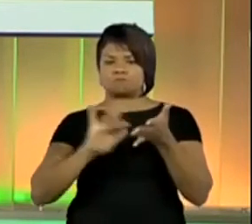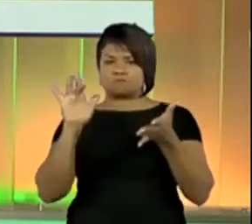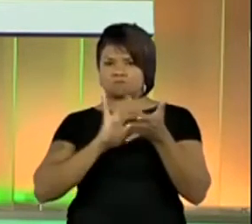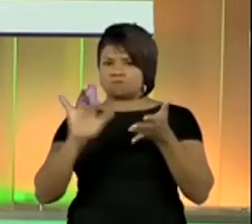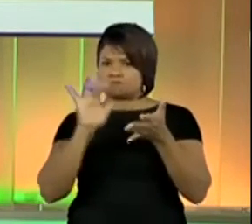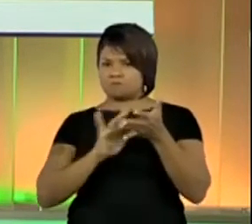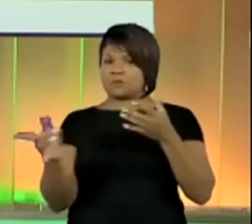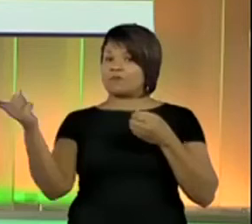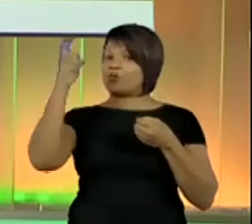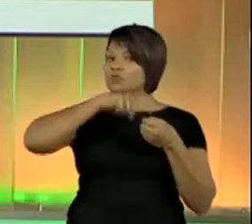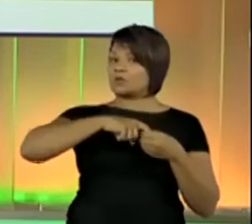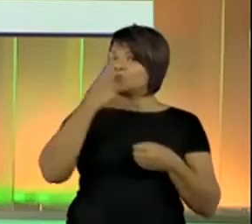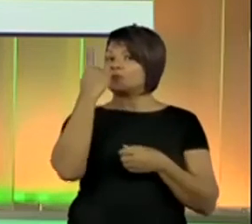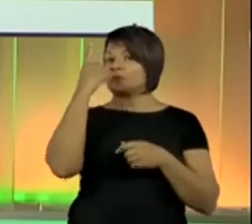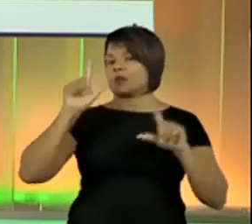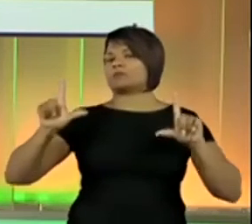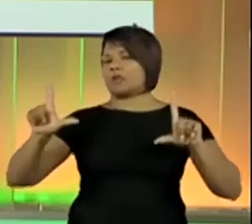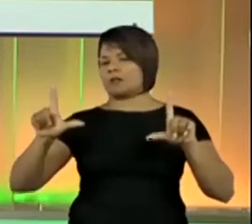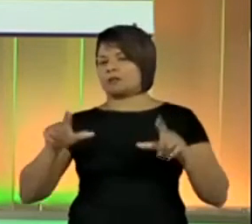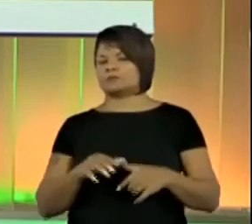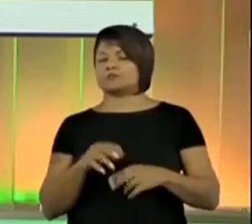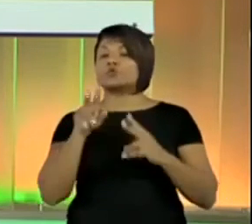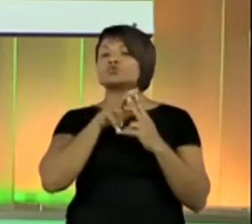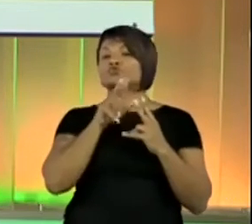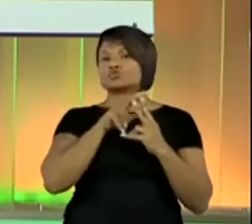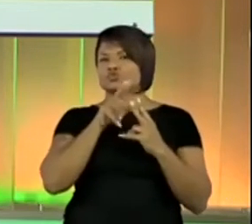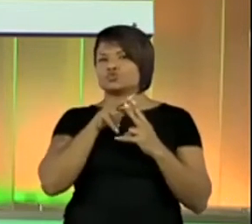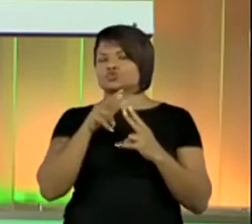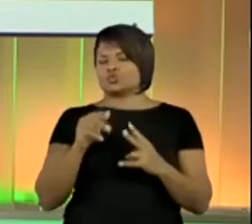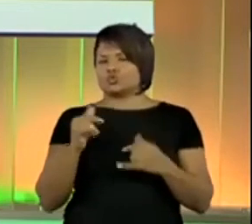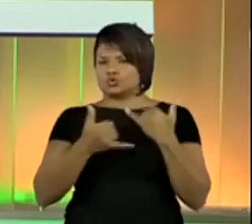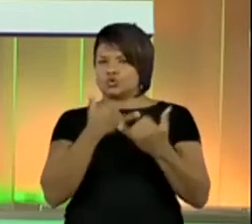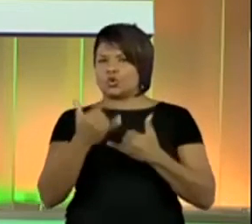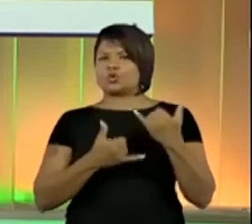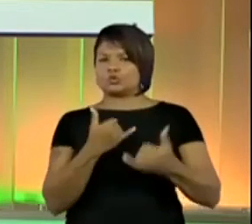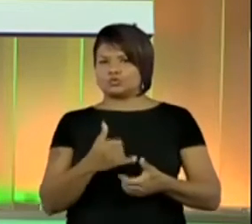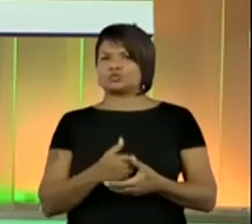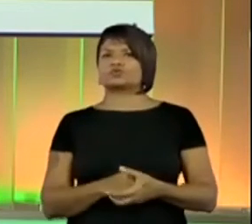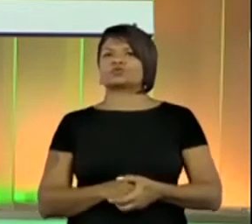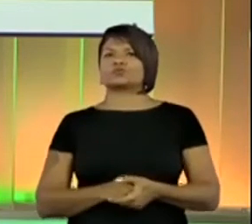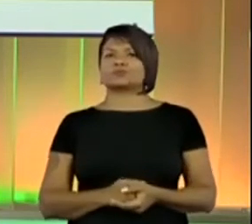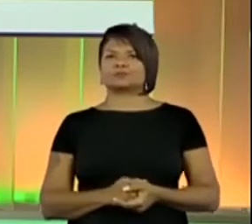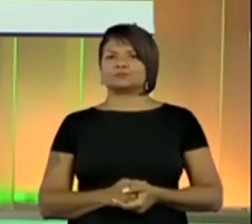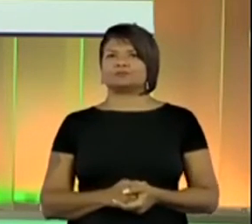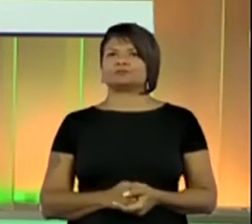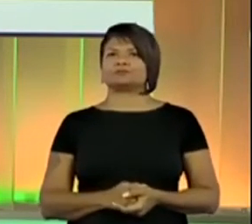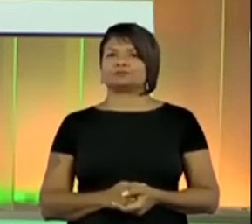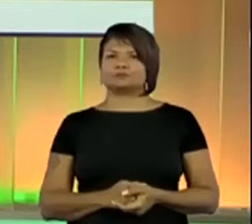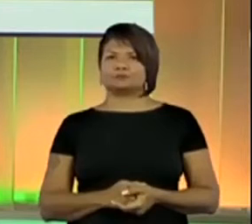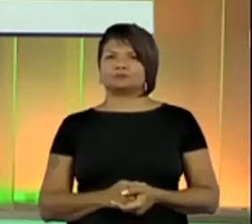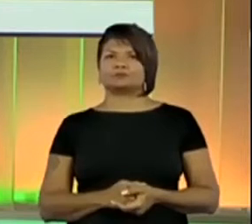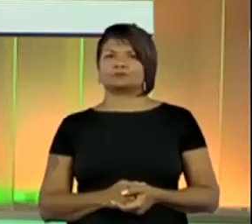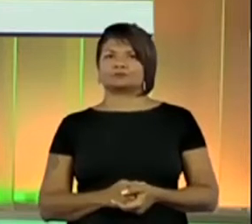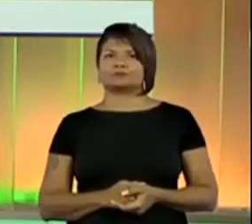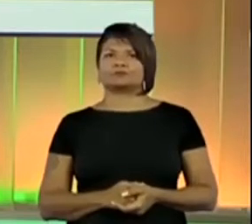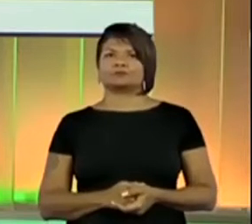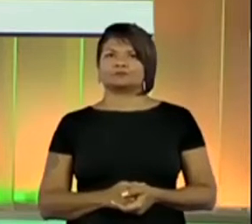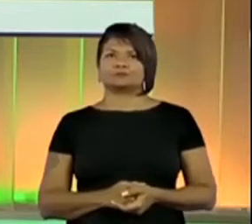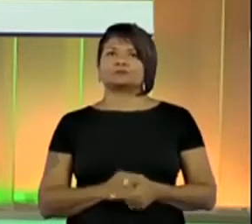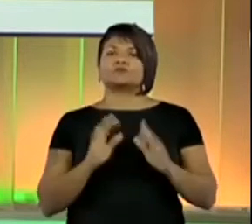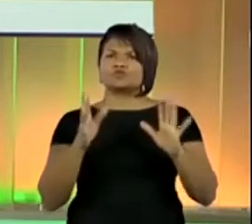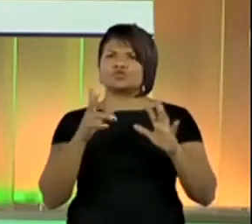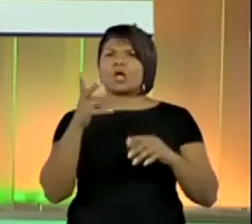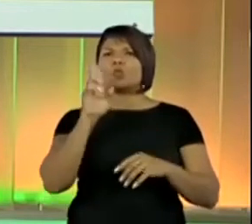Pode deixar na primeira tela, porque aí você já... Então, você já soube a origem do jogo, tudo que a gente utilizou, né? Para estar